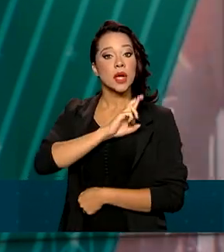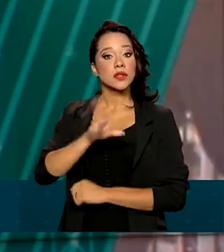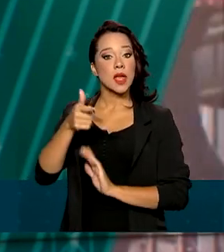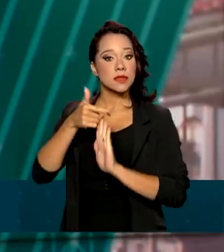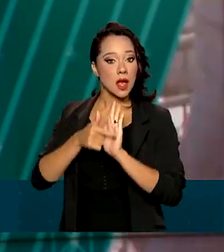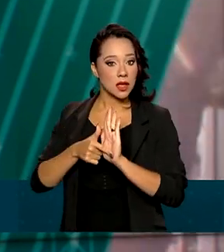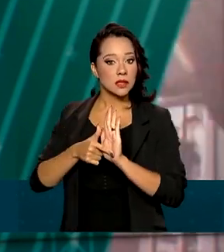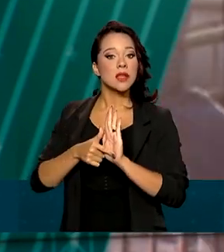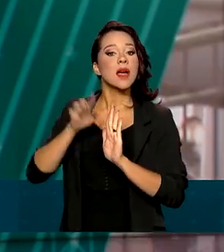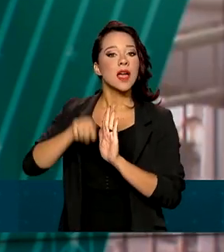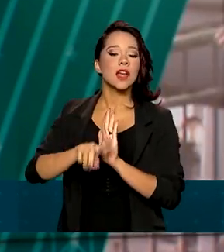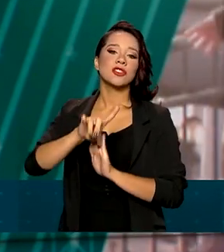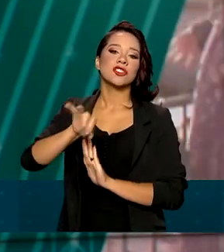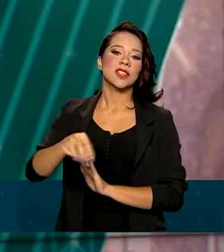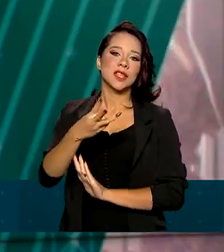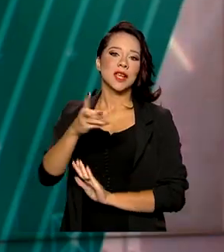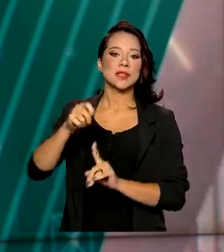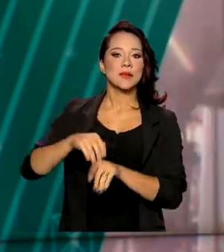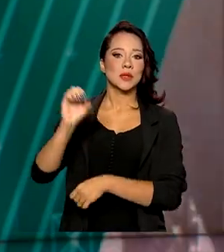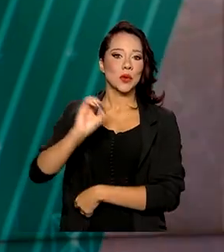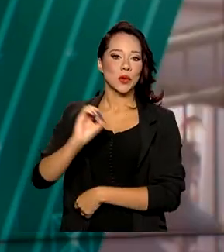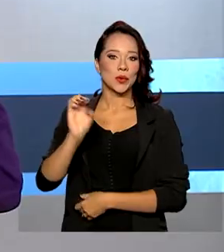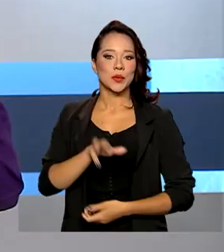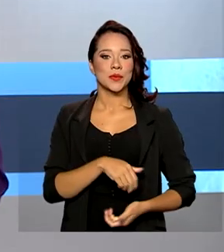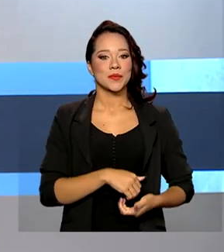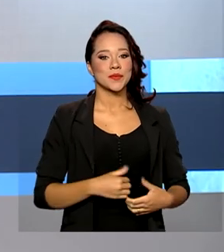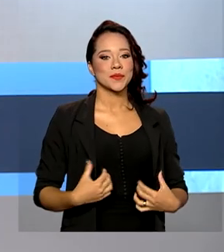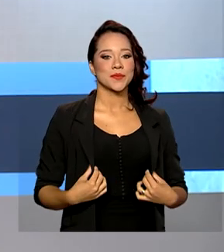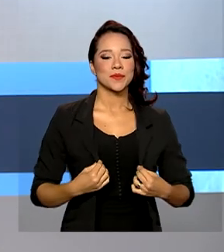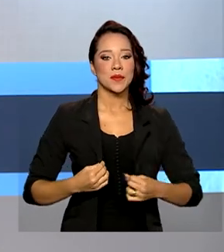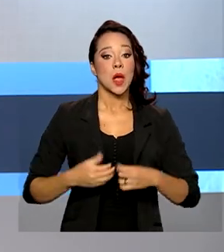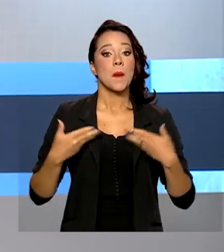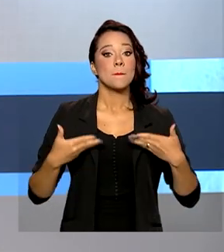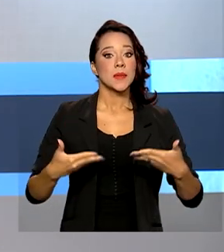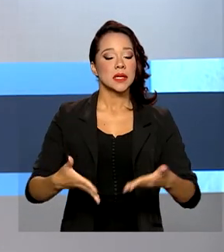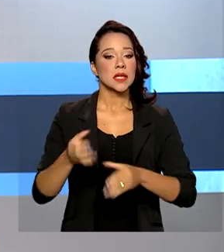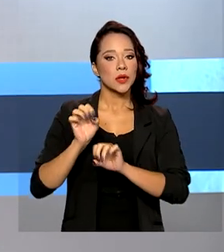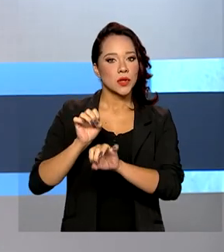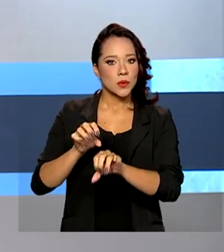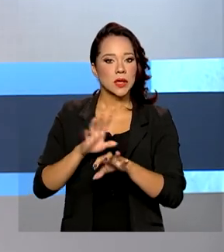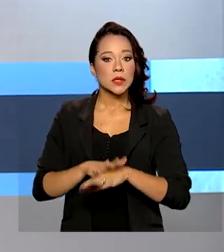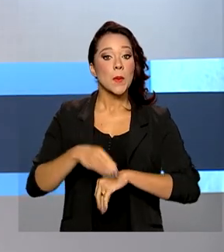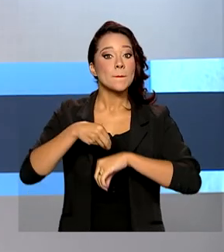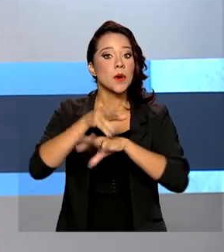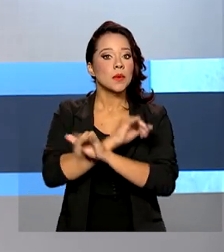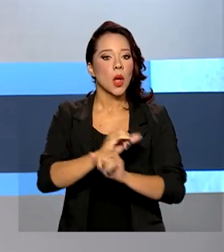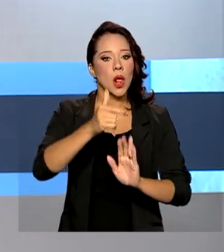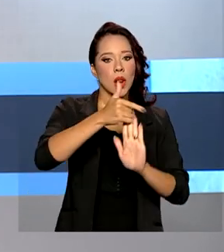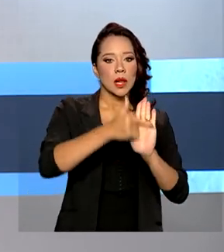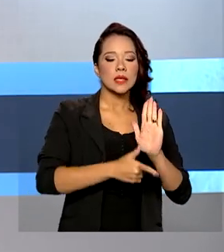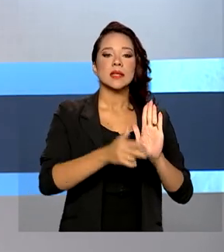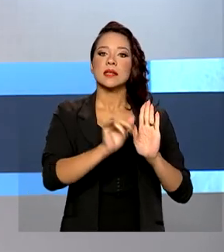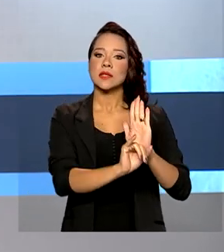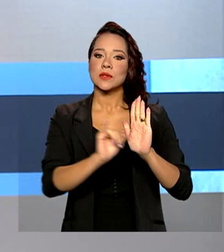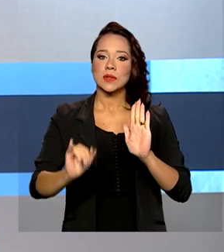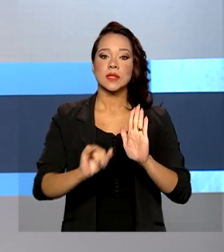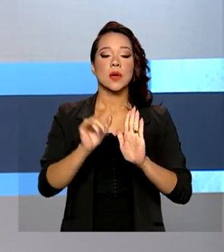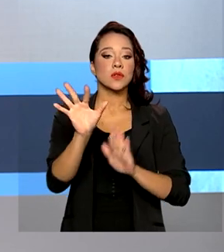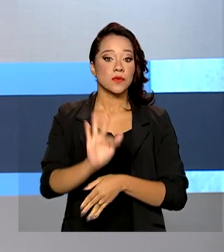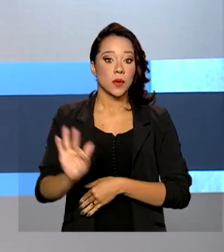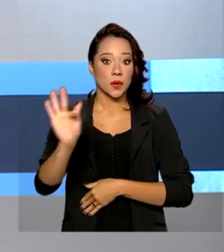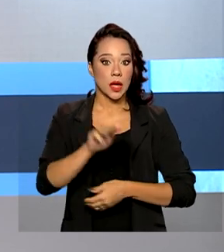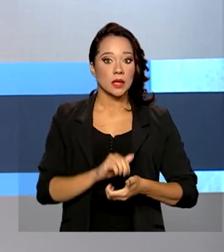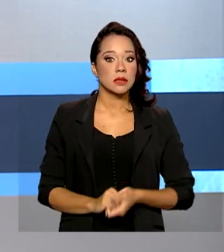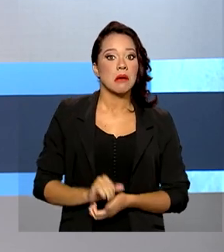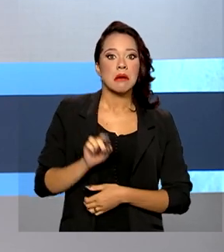lista de espera sai no dia 3 de outubro. O Ministério da Educação publicou a lista das instituições de ensino superior